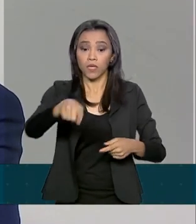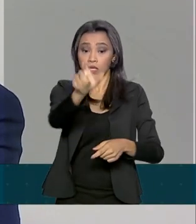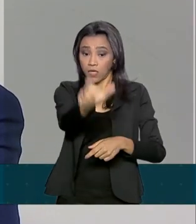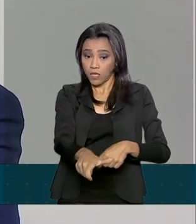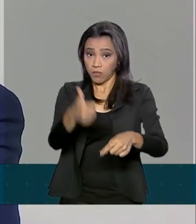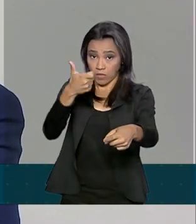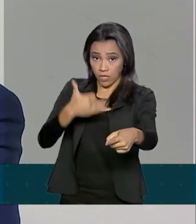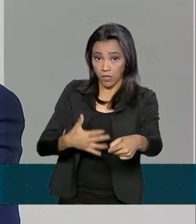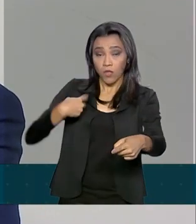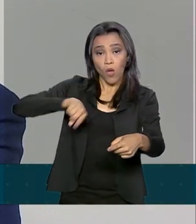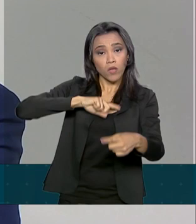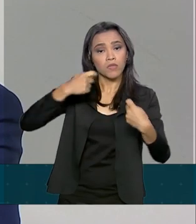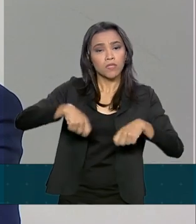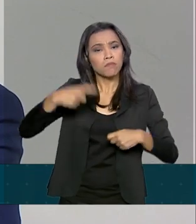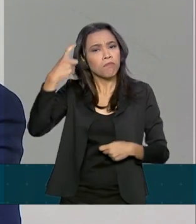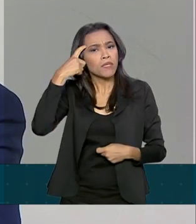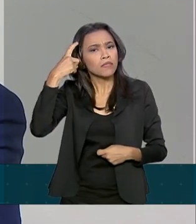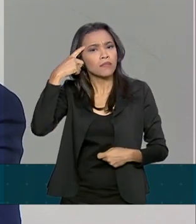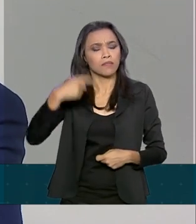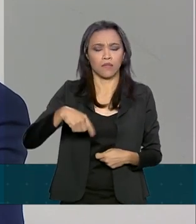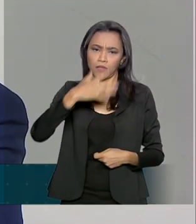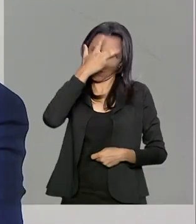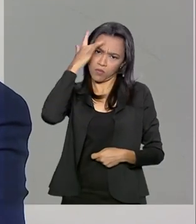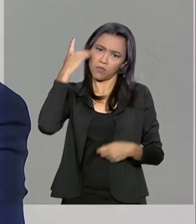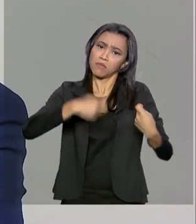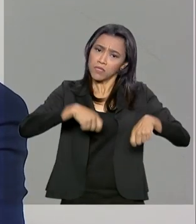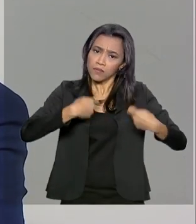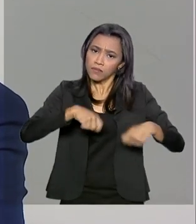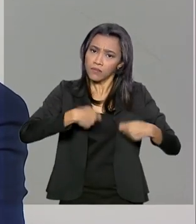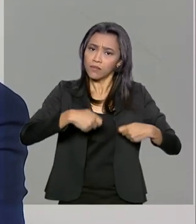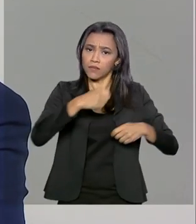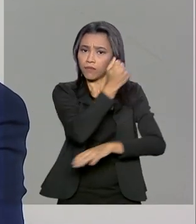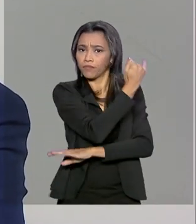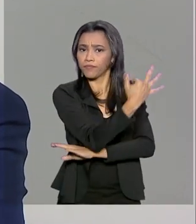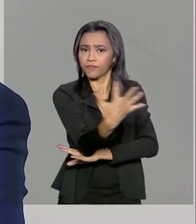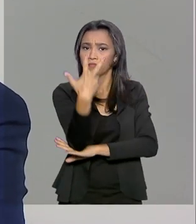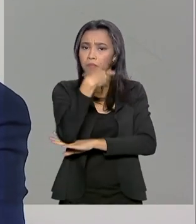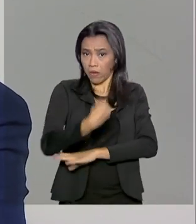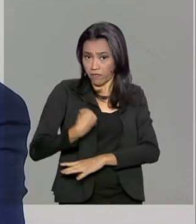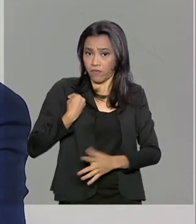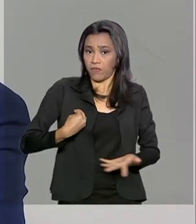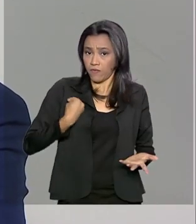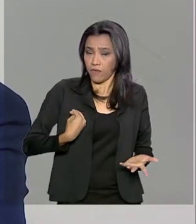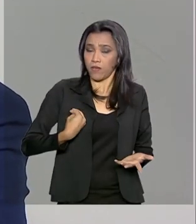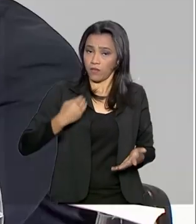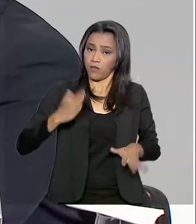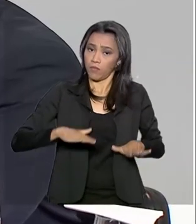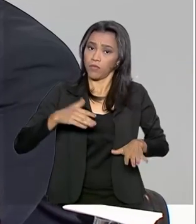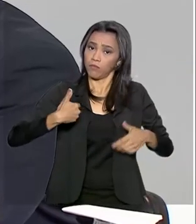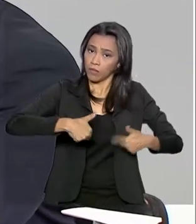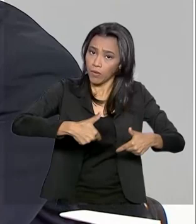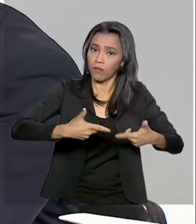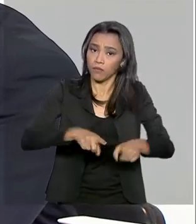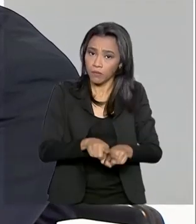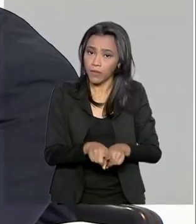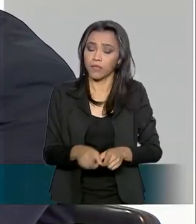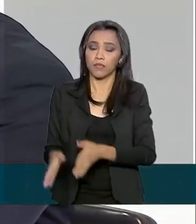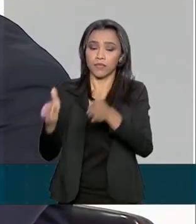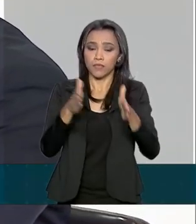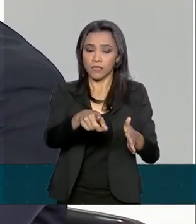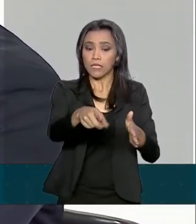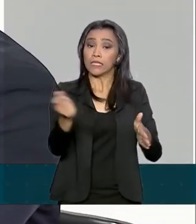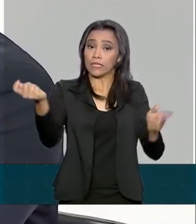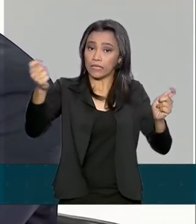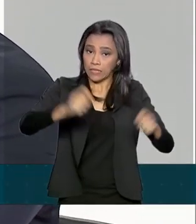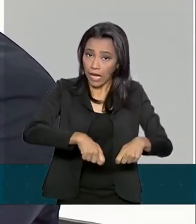pessoas que dependem dela também para sobreviver e dependem de trabalho para sobreviver. É possível você explorar